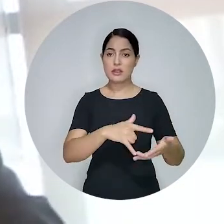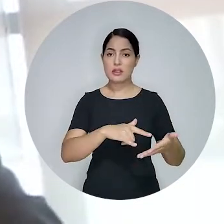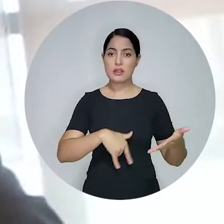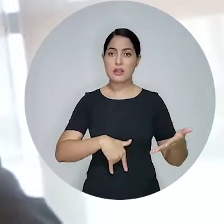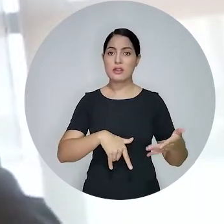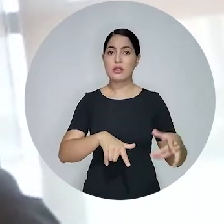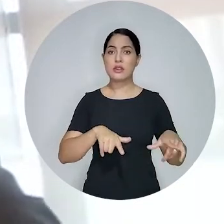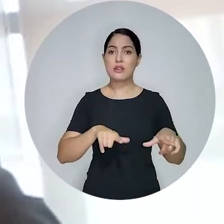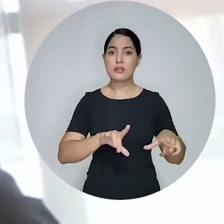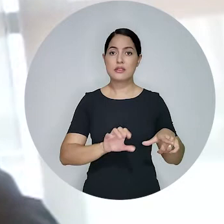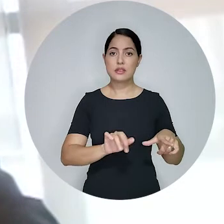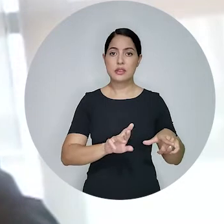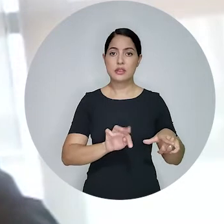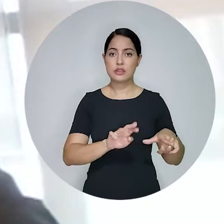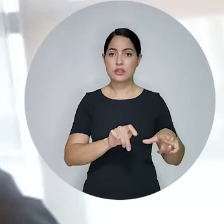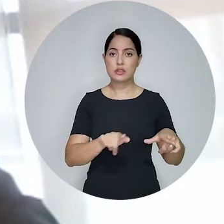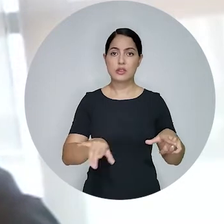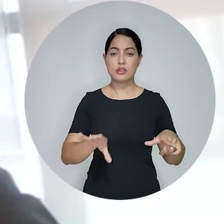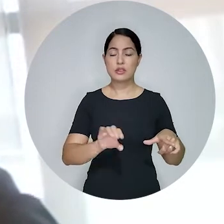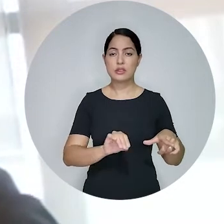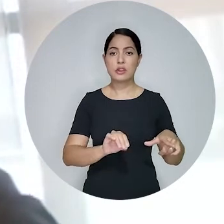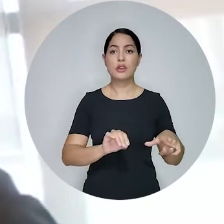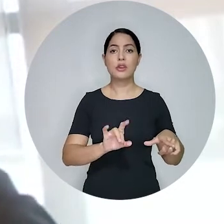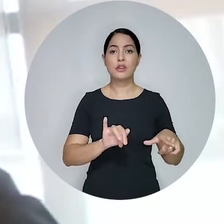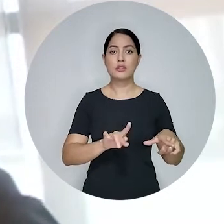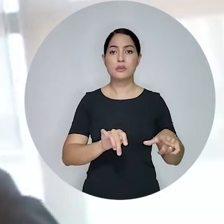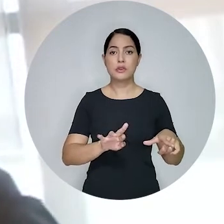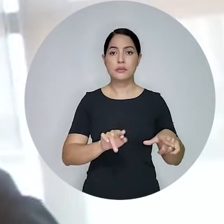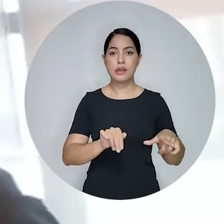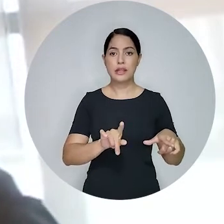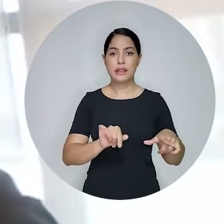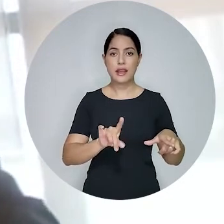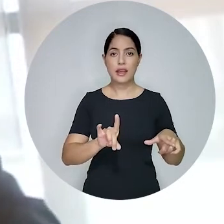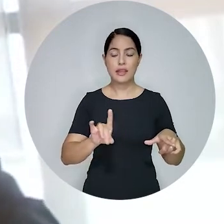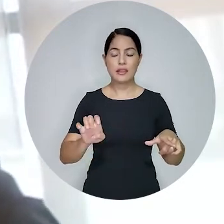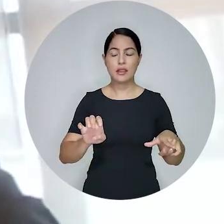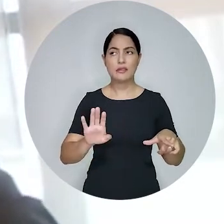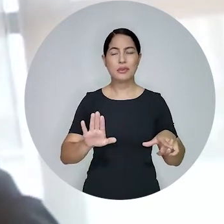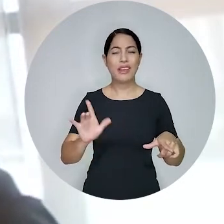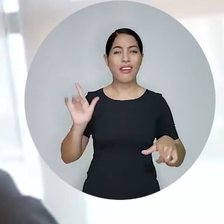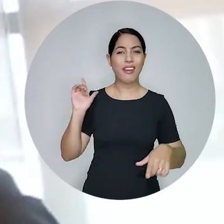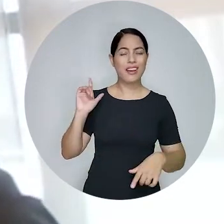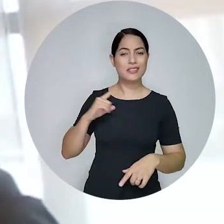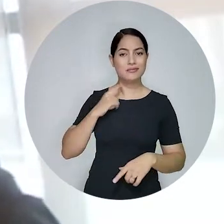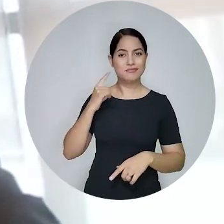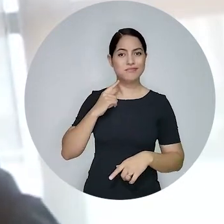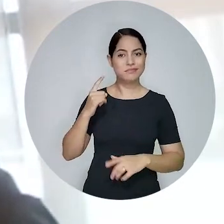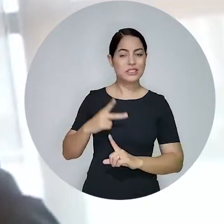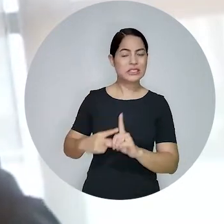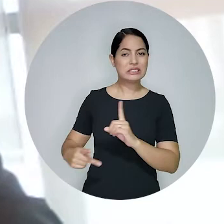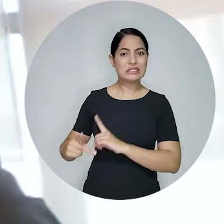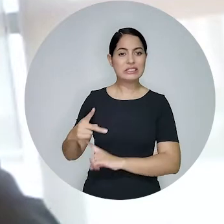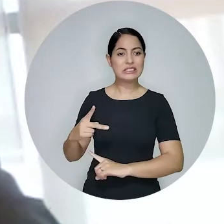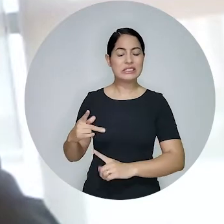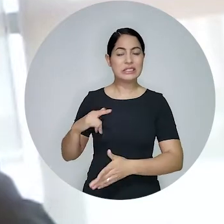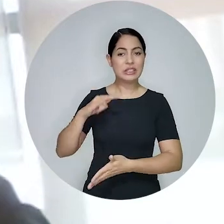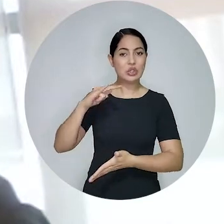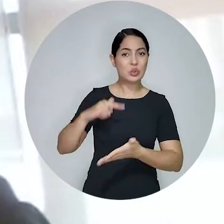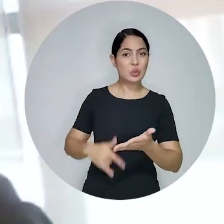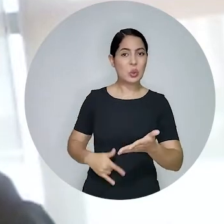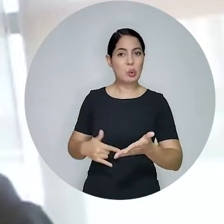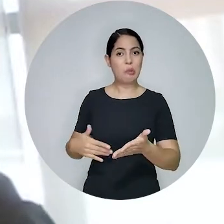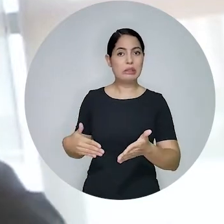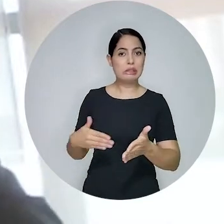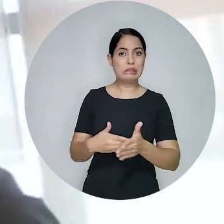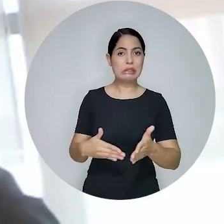indisponibilidade do meu INSS e do INSS digital. Antes, a advocacia previdenciária tinha uma certa dificuldade de poder